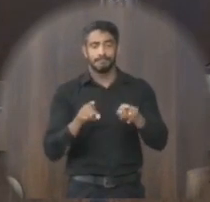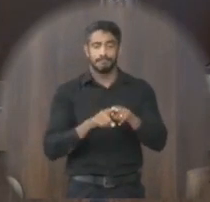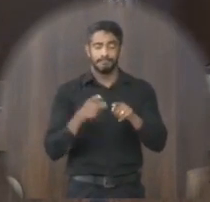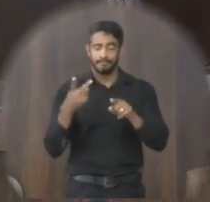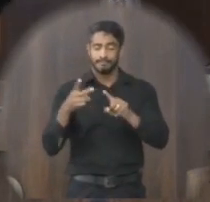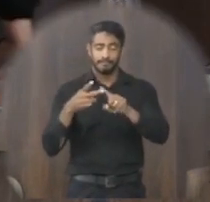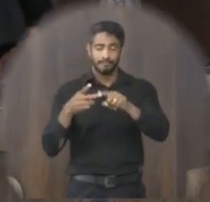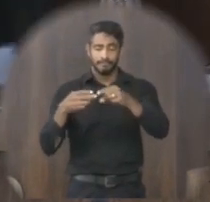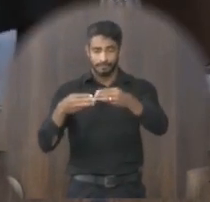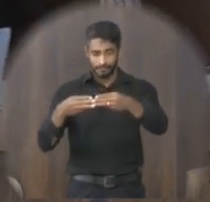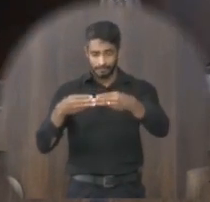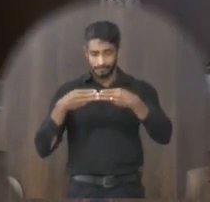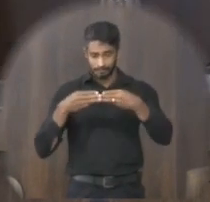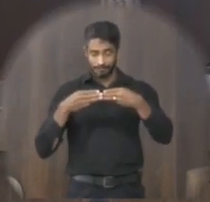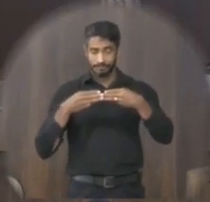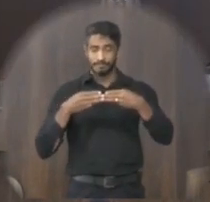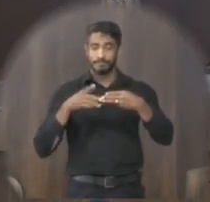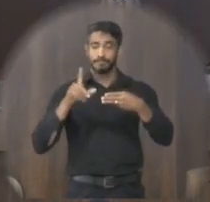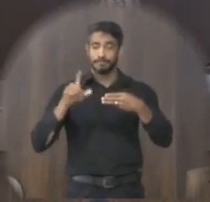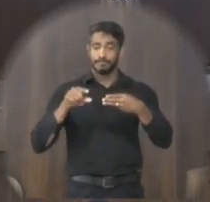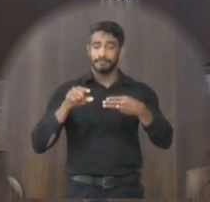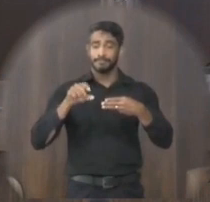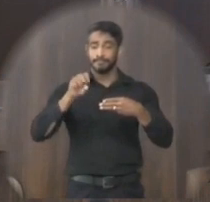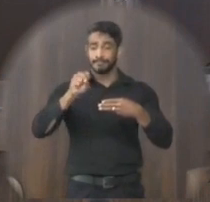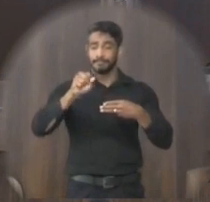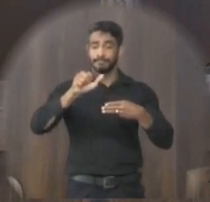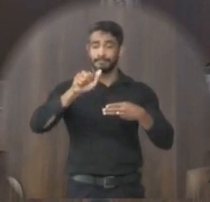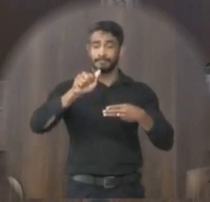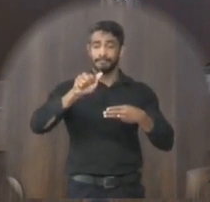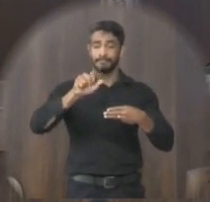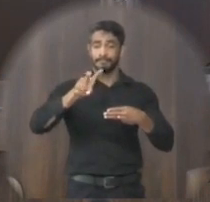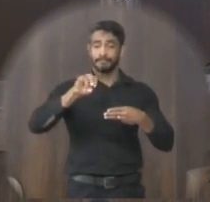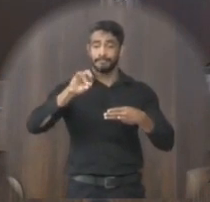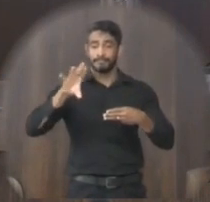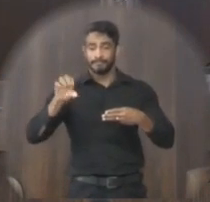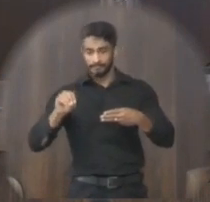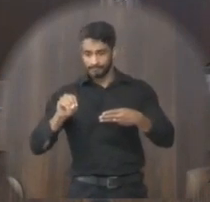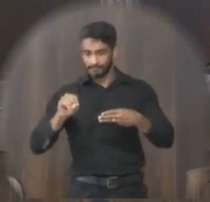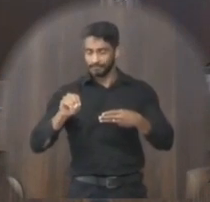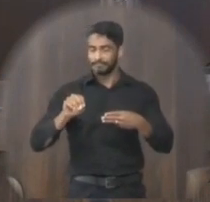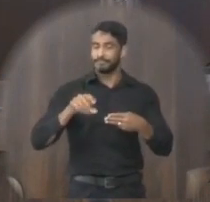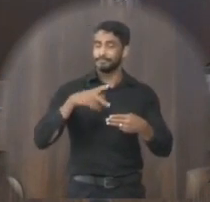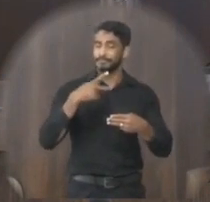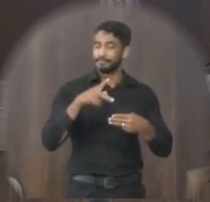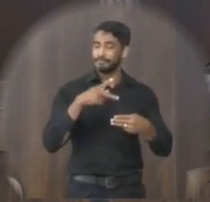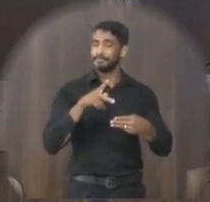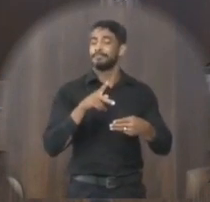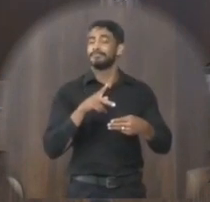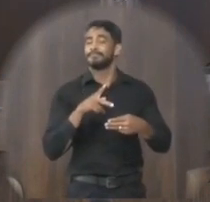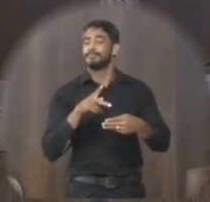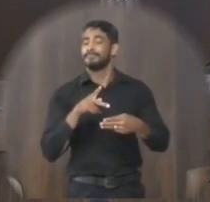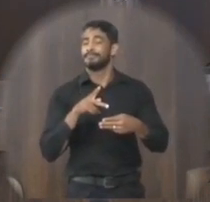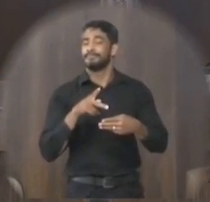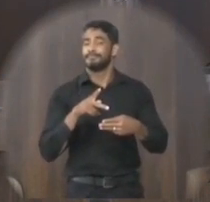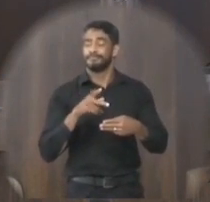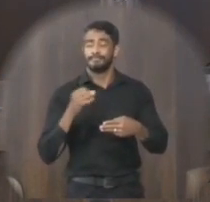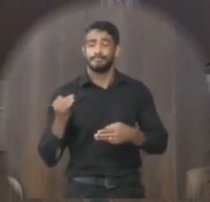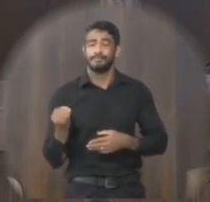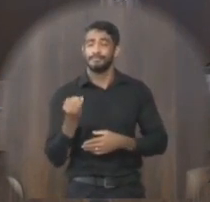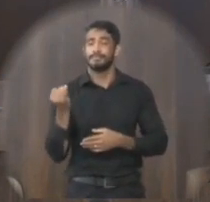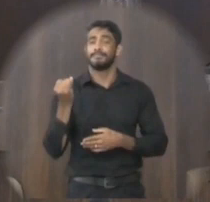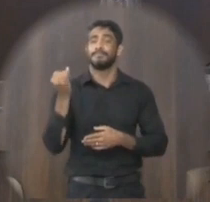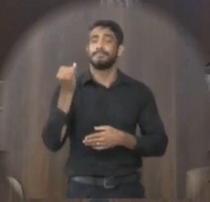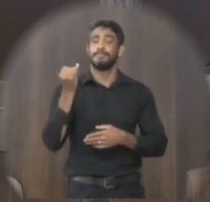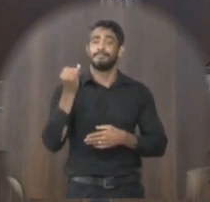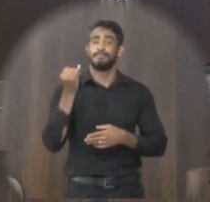a outra moção aqui foi para o sábio Renato né conhecido por Tatar do Iogurte é a importância